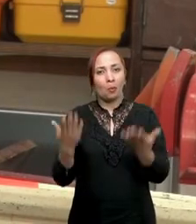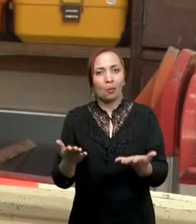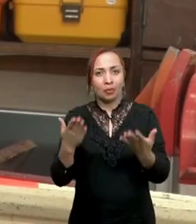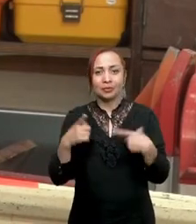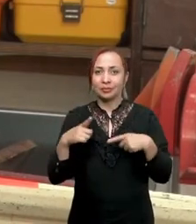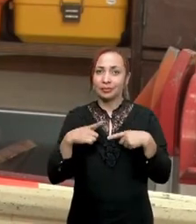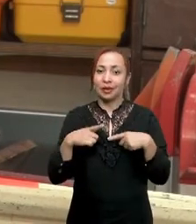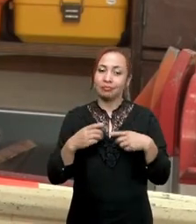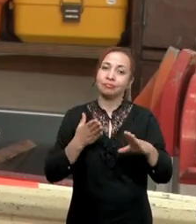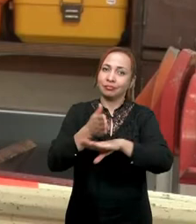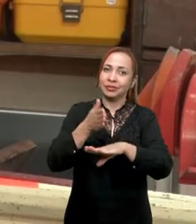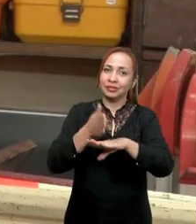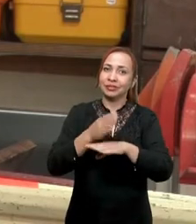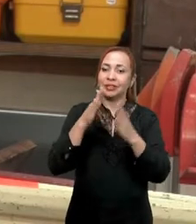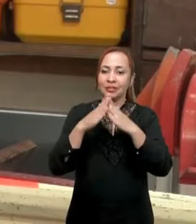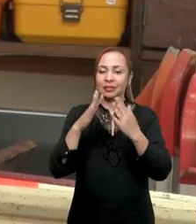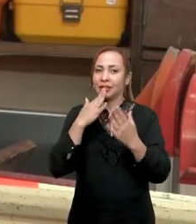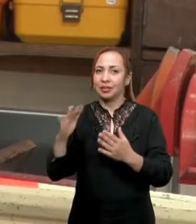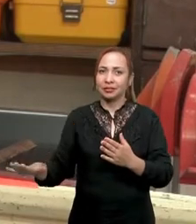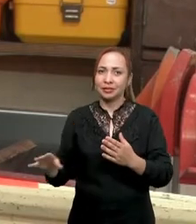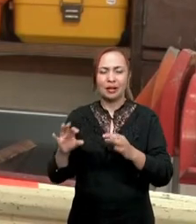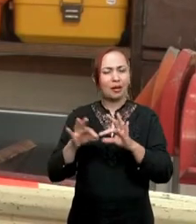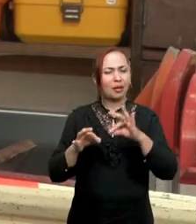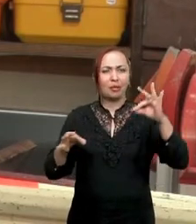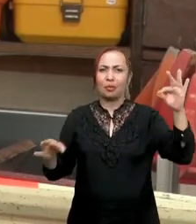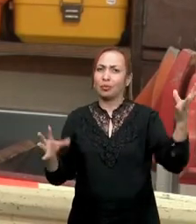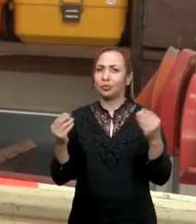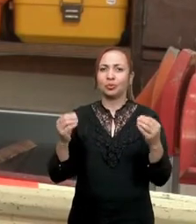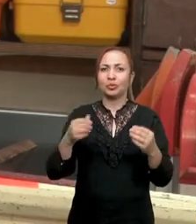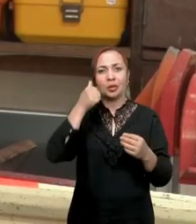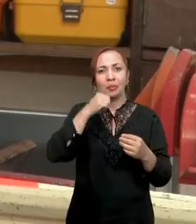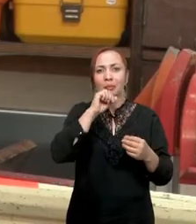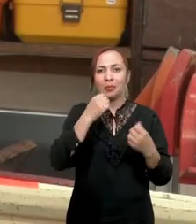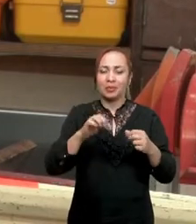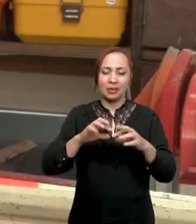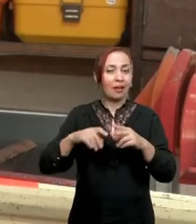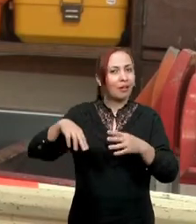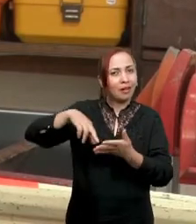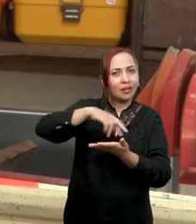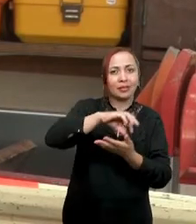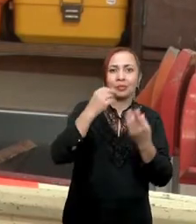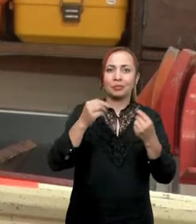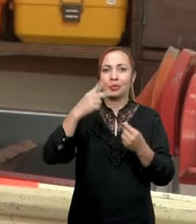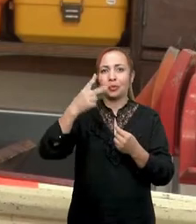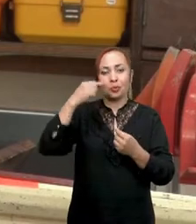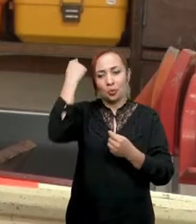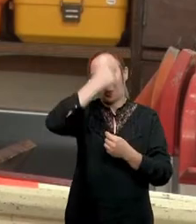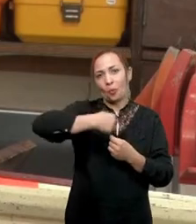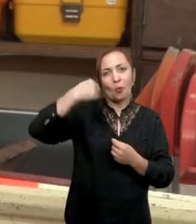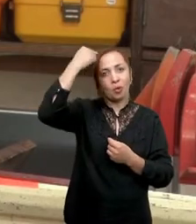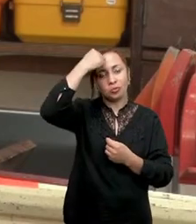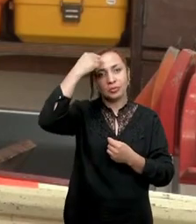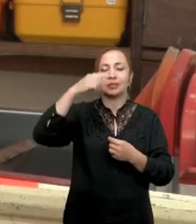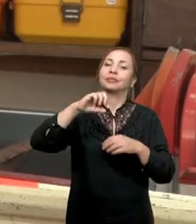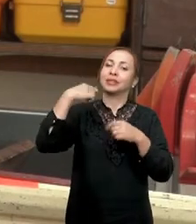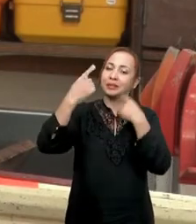elas têm acesso a creches, normalmente essas creches são muito distantes. Então as mães têm que andar durante duas horas para deixar as crianças, depois ir para o